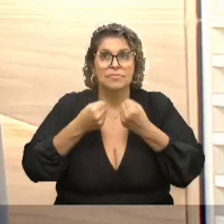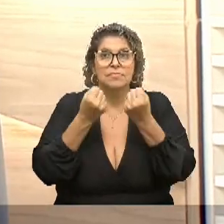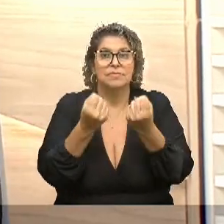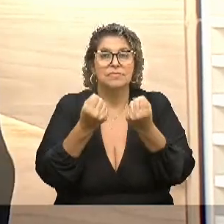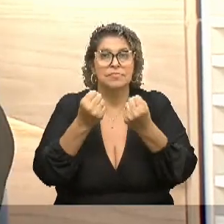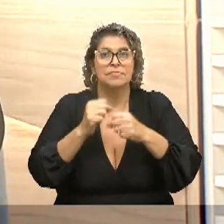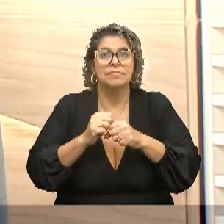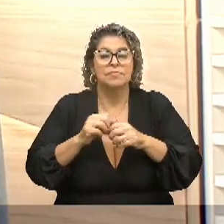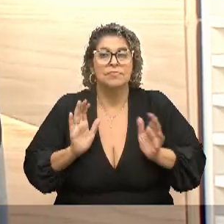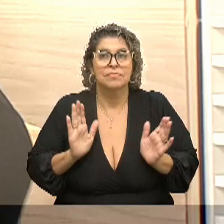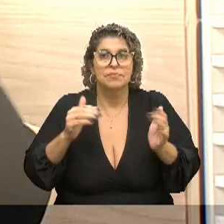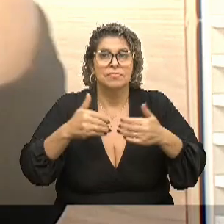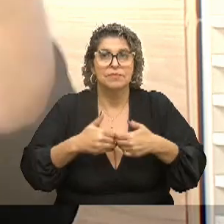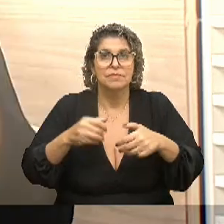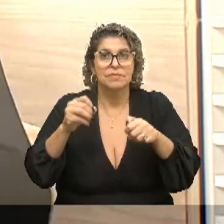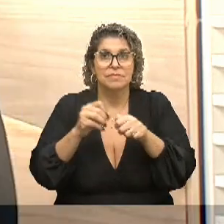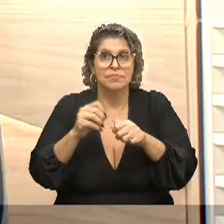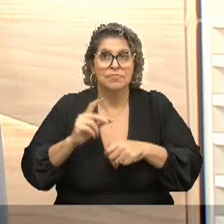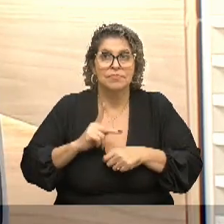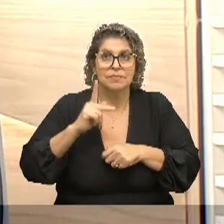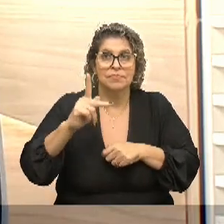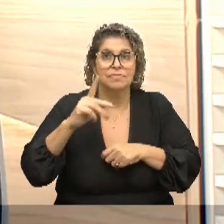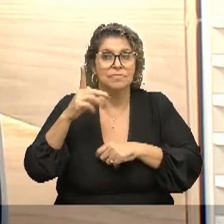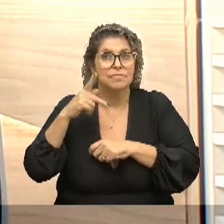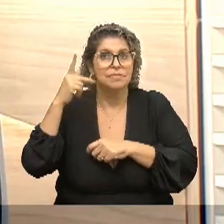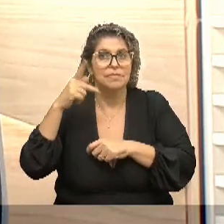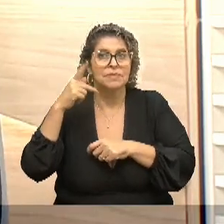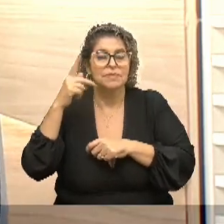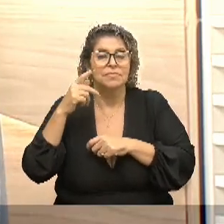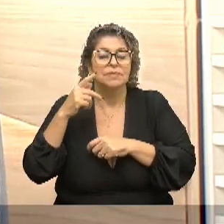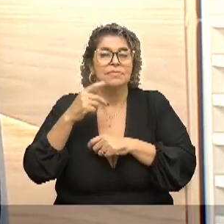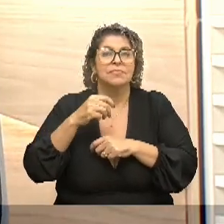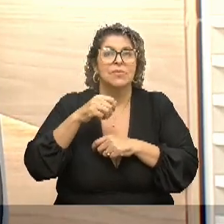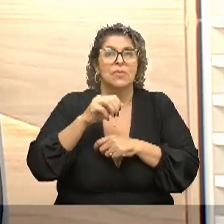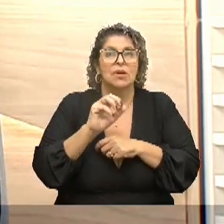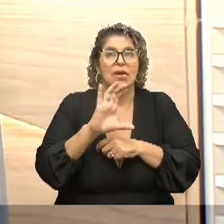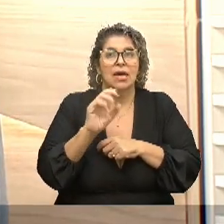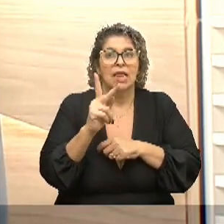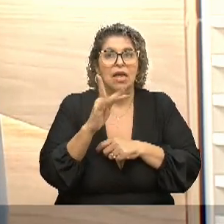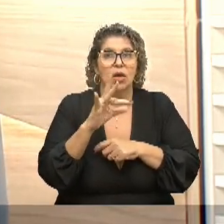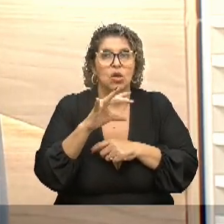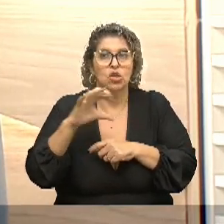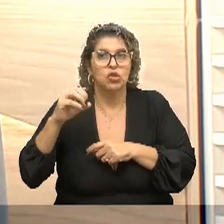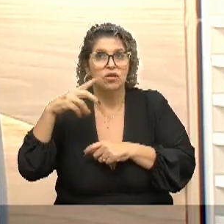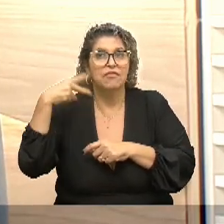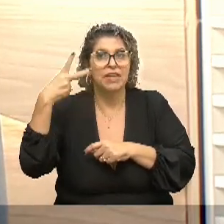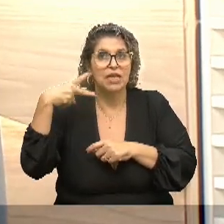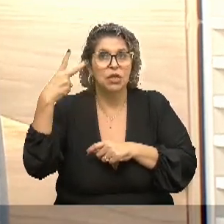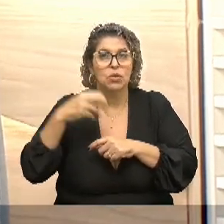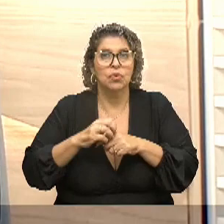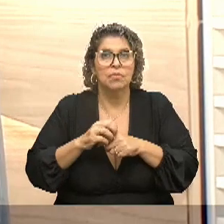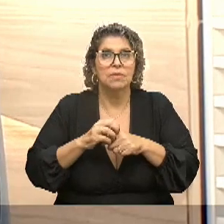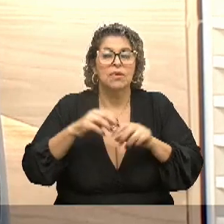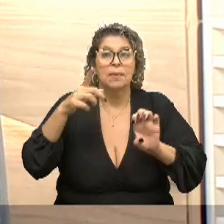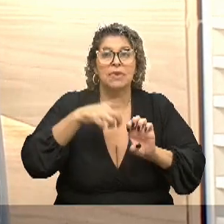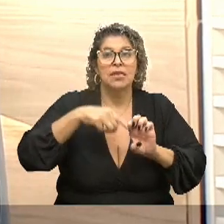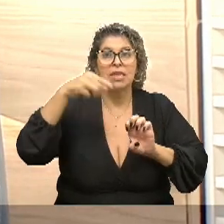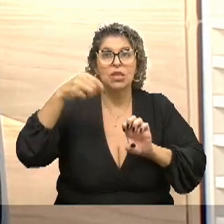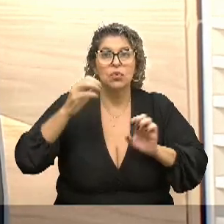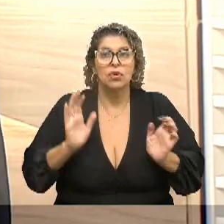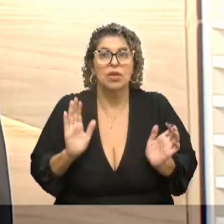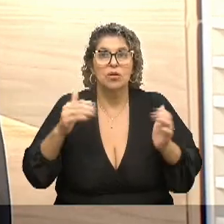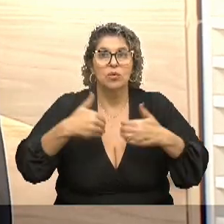autismo, presidida, então, pelo vereador Cláudio Janta. Nós criamos a Organização de Apoio ao Empreendedor Autista,